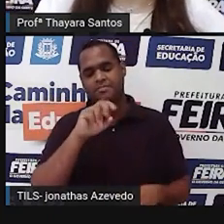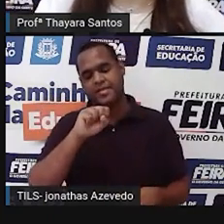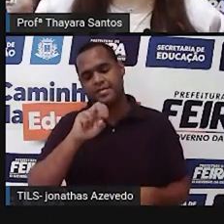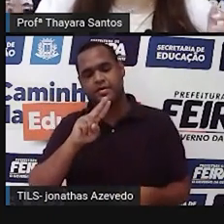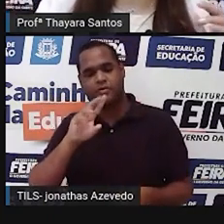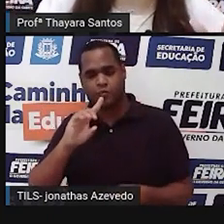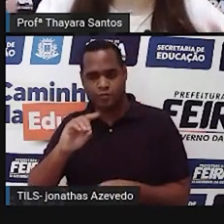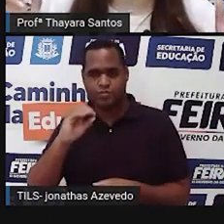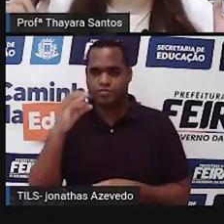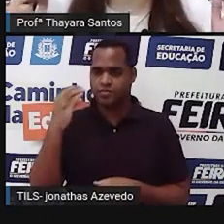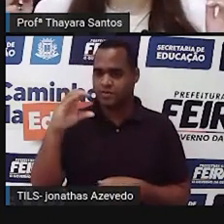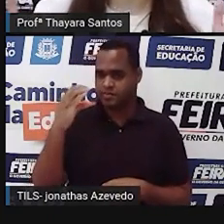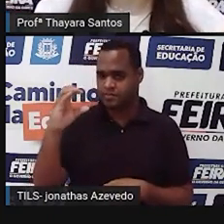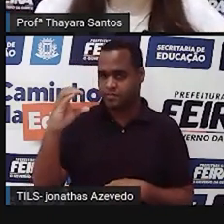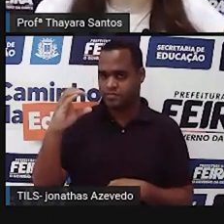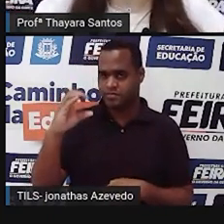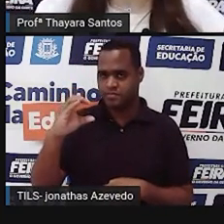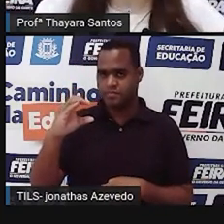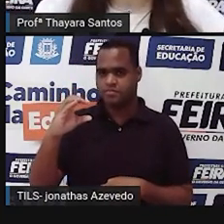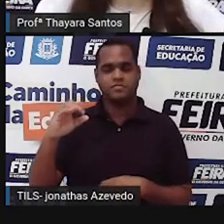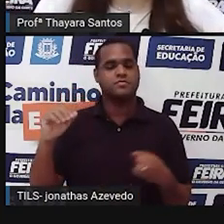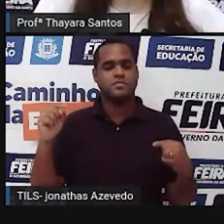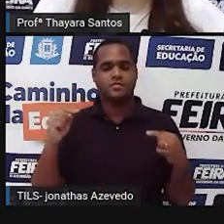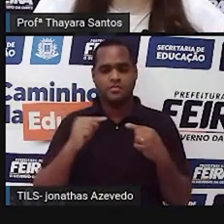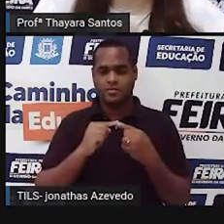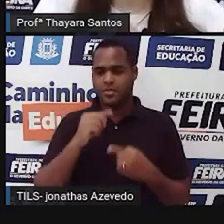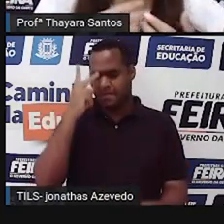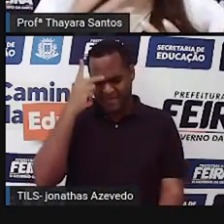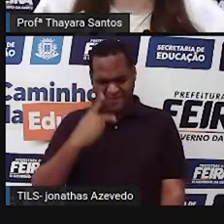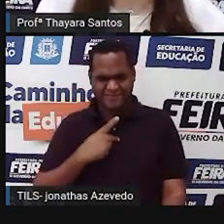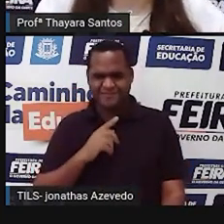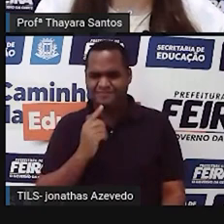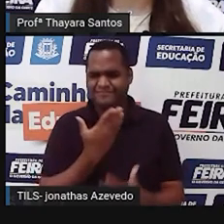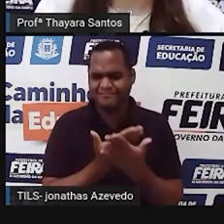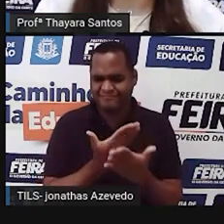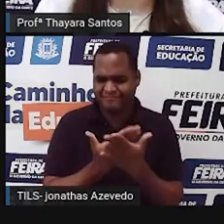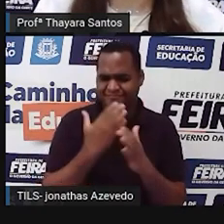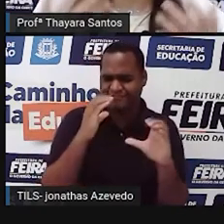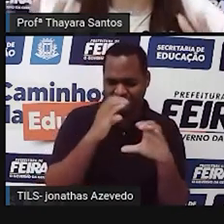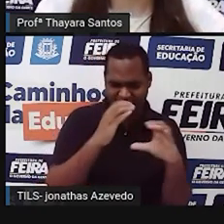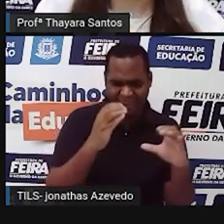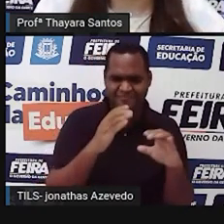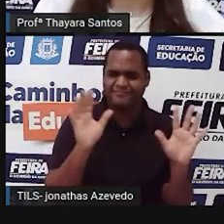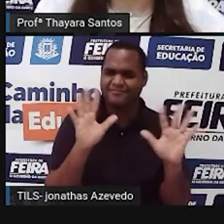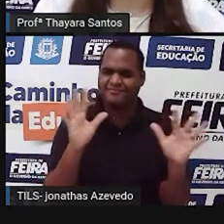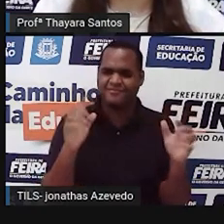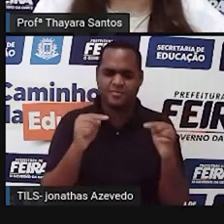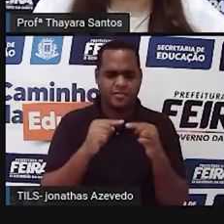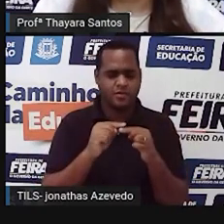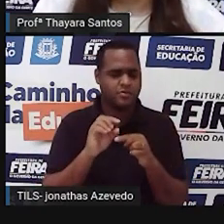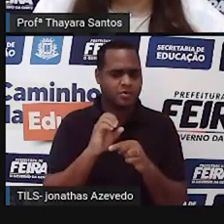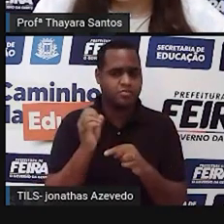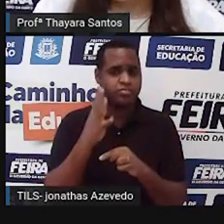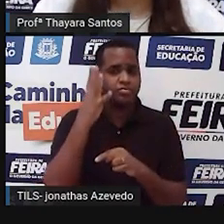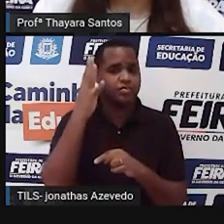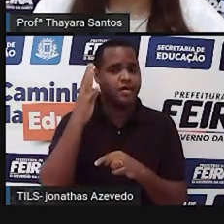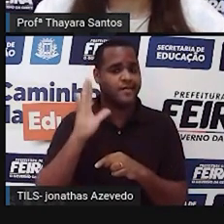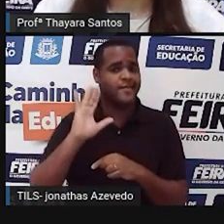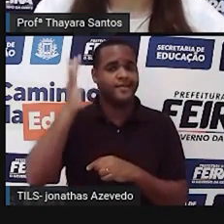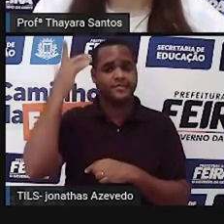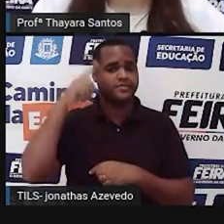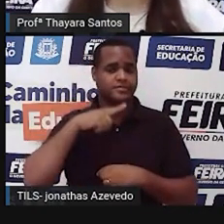astrologia não é o que a gente chama de pseudociência. A gente não tem evidências científicas daquilo, ela não segue esse método científico.